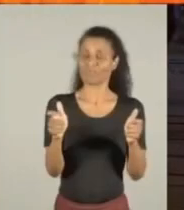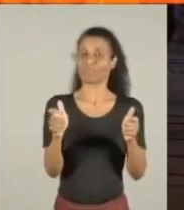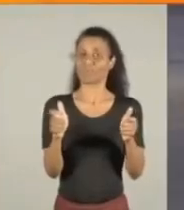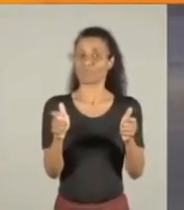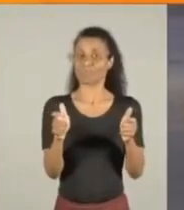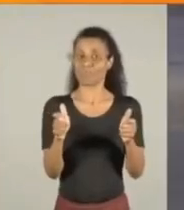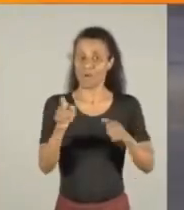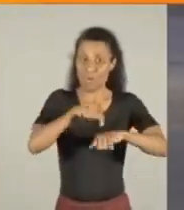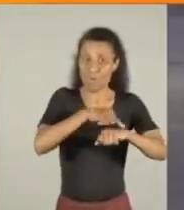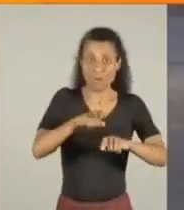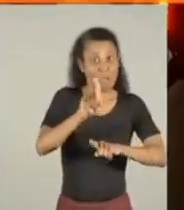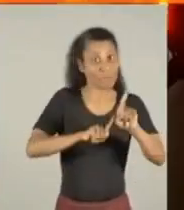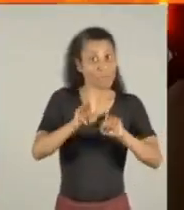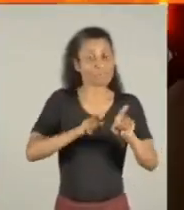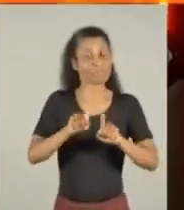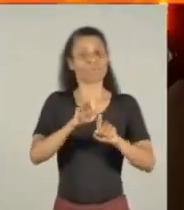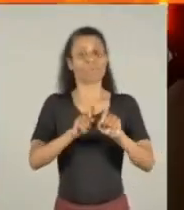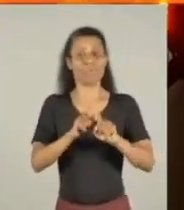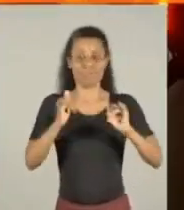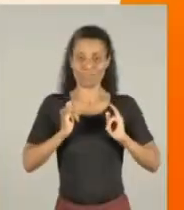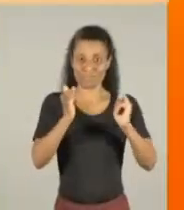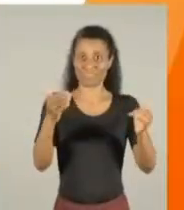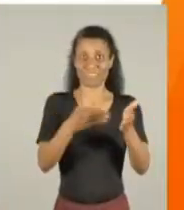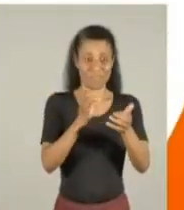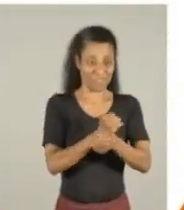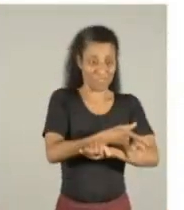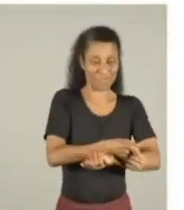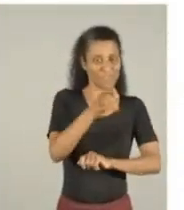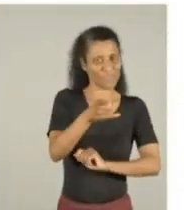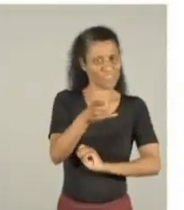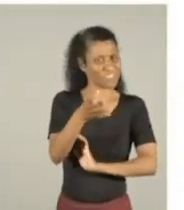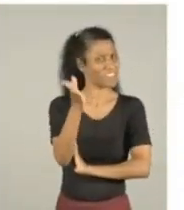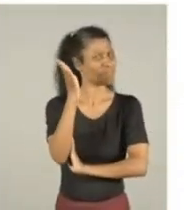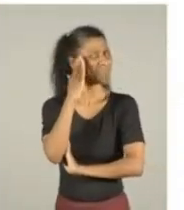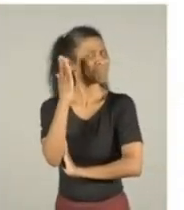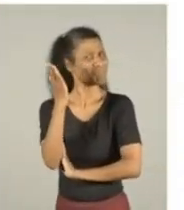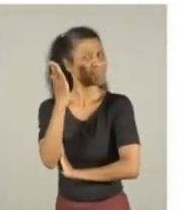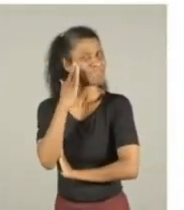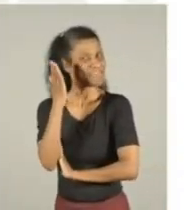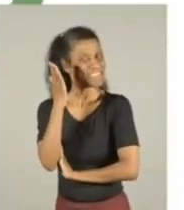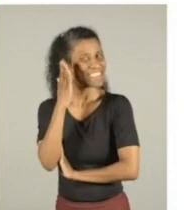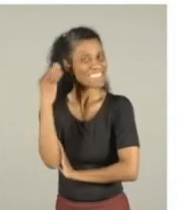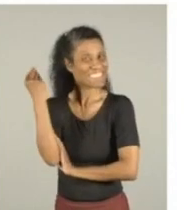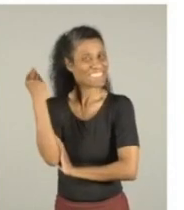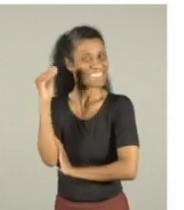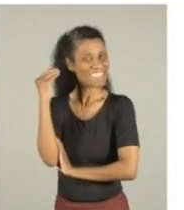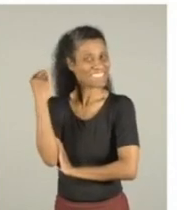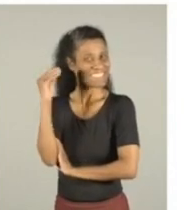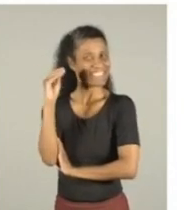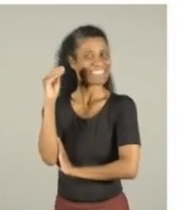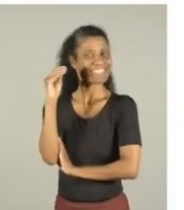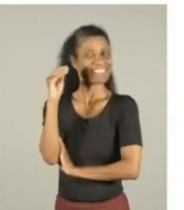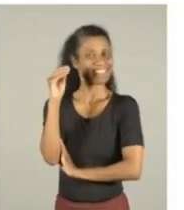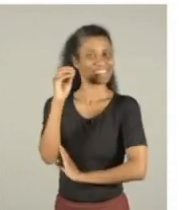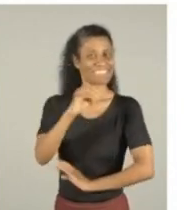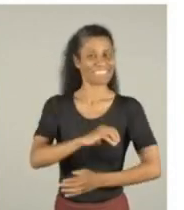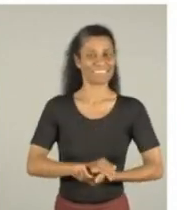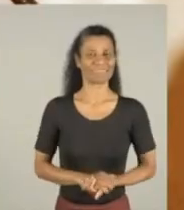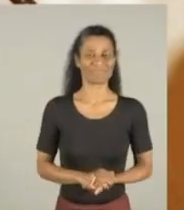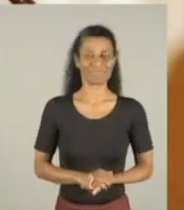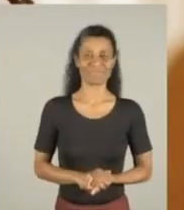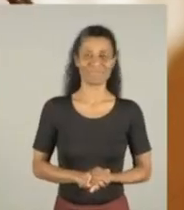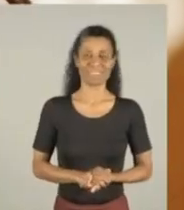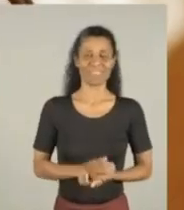o horário de algumas linhas de ônibus até a madrugada. Você sabia Porto Alegre?